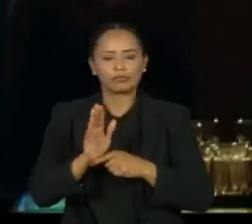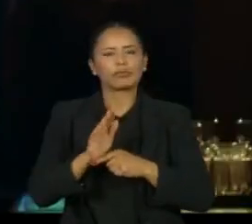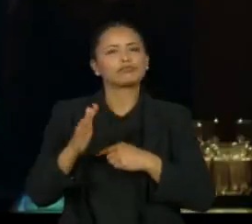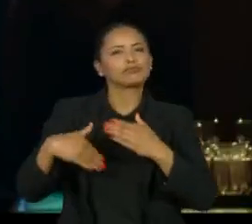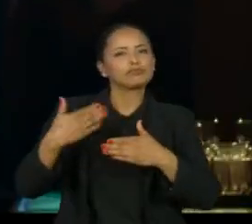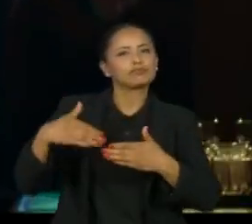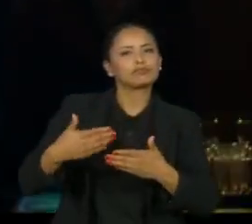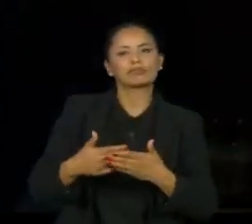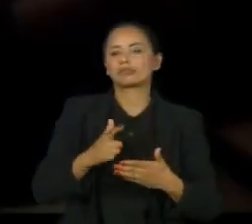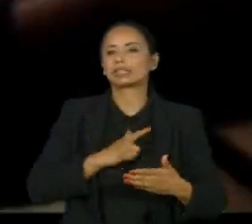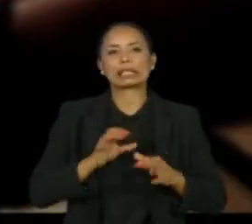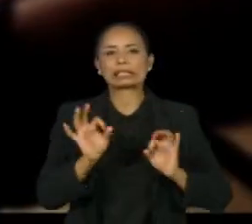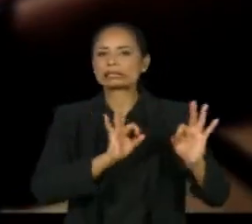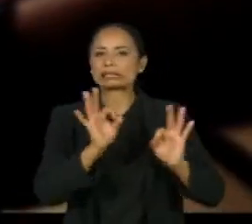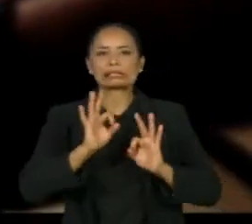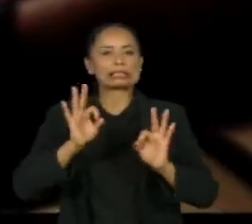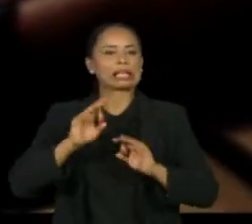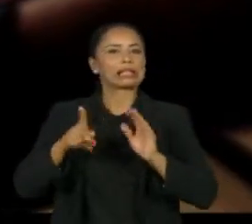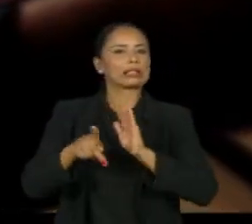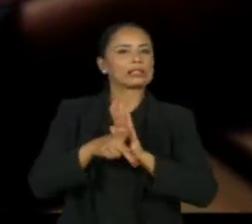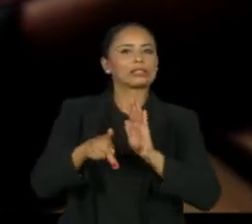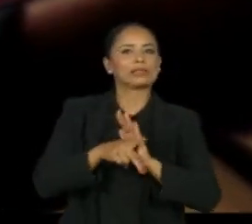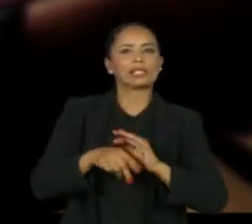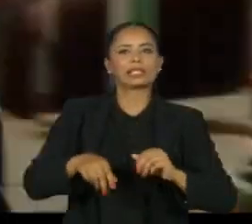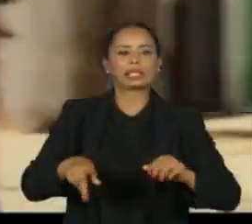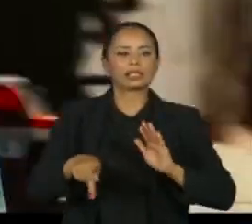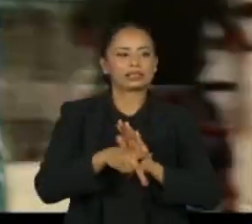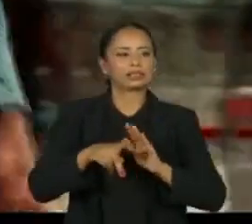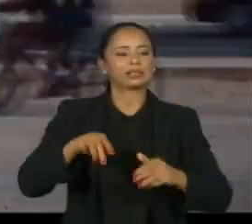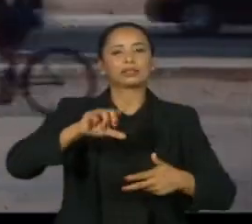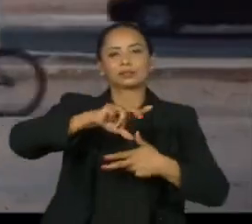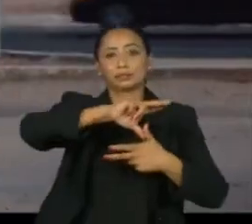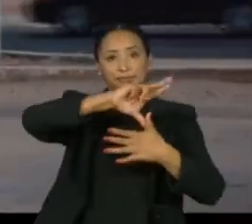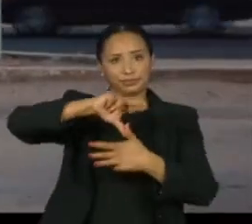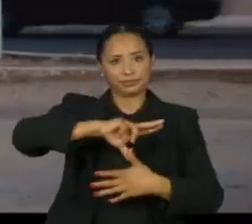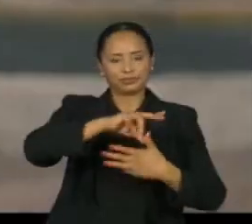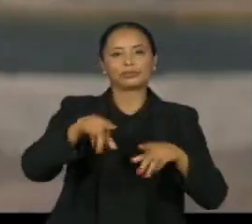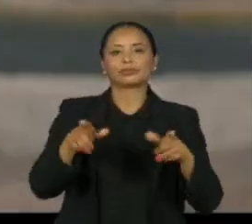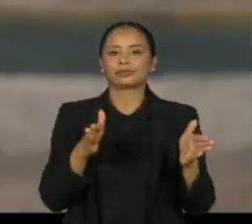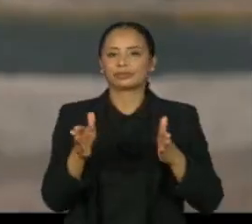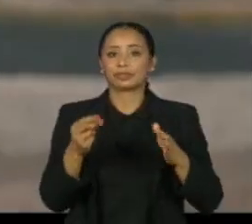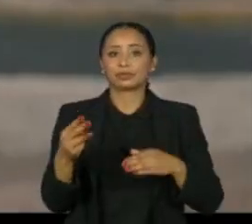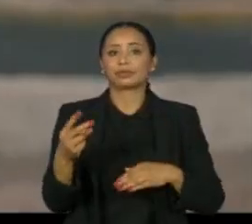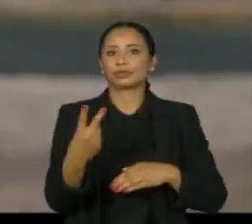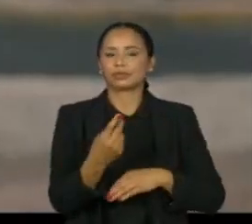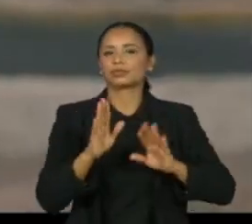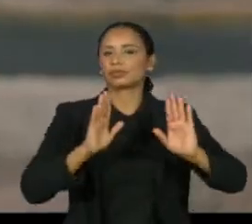não há nenhuma produção sul-americana. A cerimônia do Oscar 2022 será no dia 27 de fevereiro.